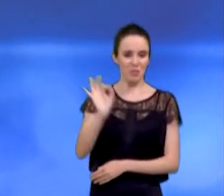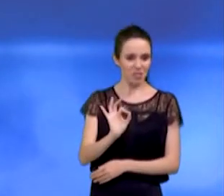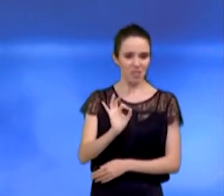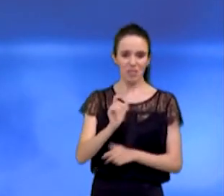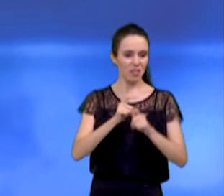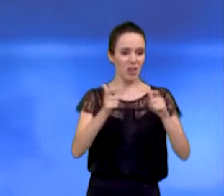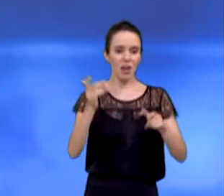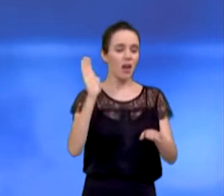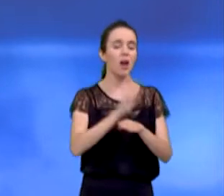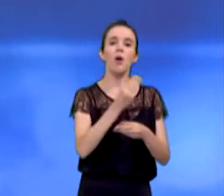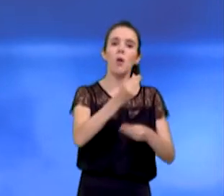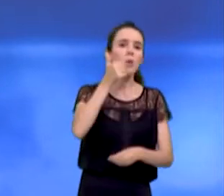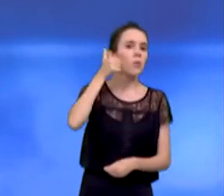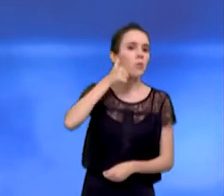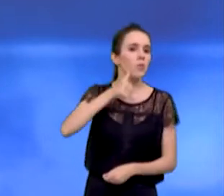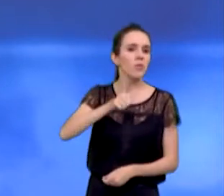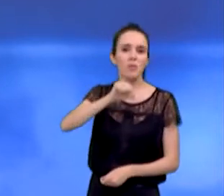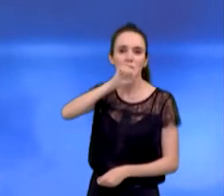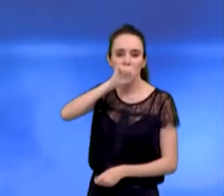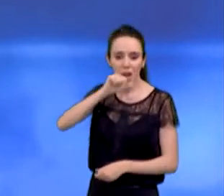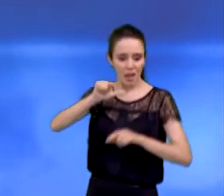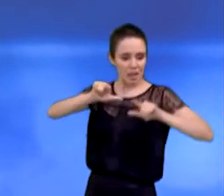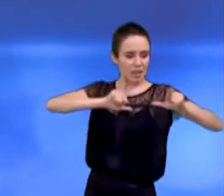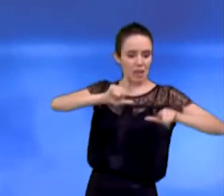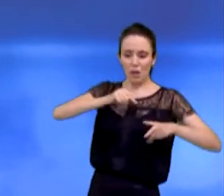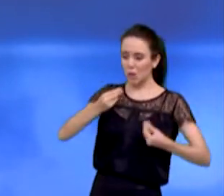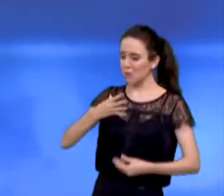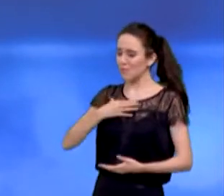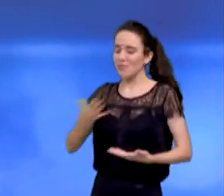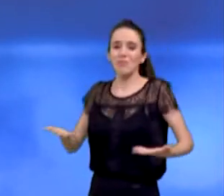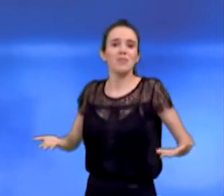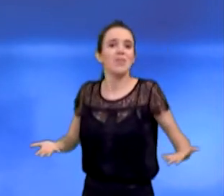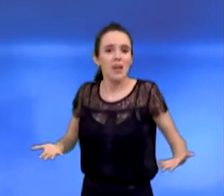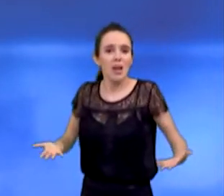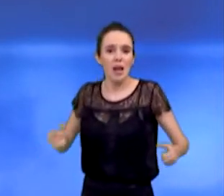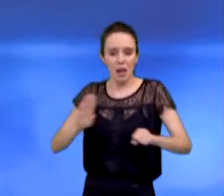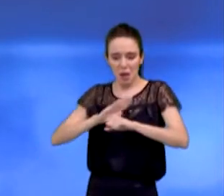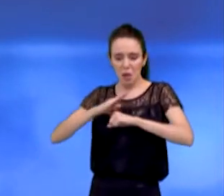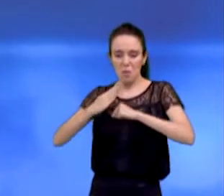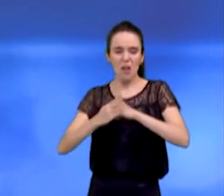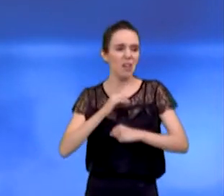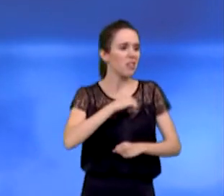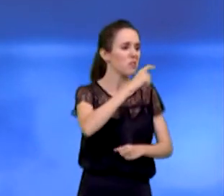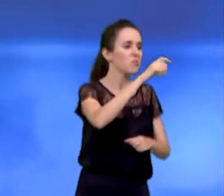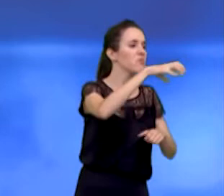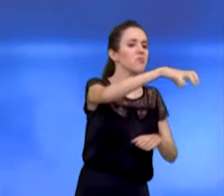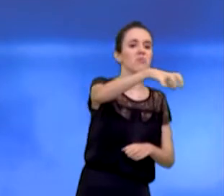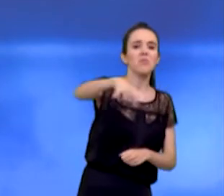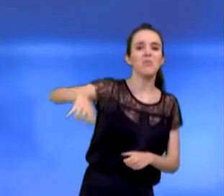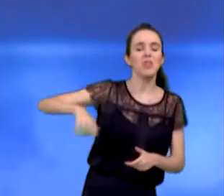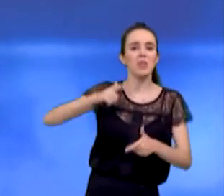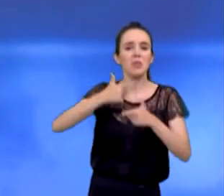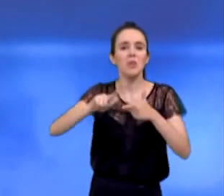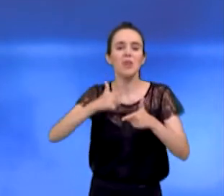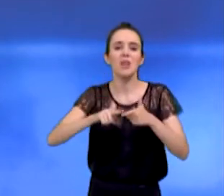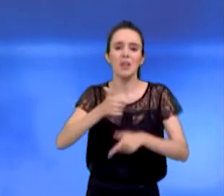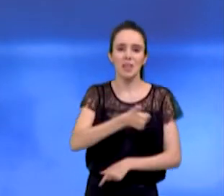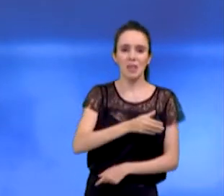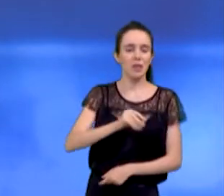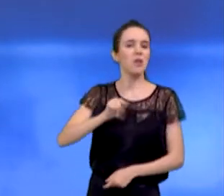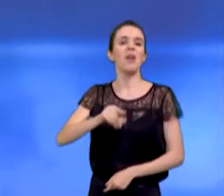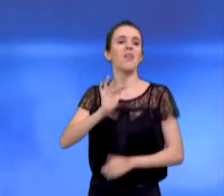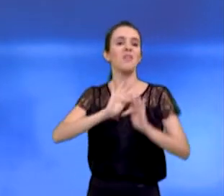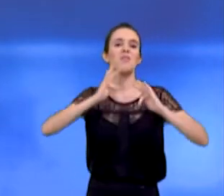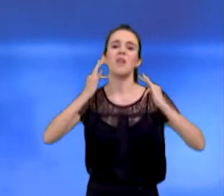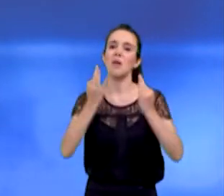atende a mãe trabalhadora. Nós temos 150 bairros irregulares na cidade, onde mais de 100 mil famílias não têm água